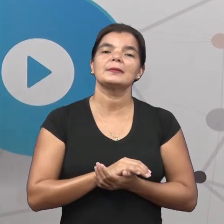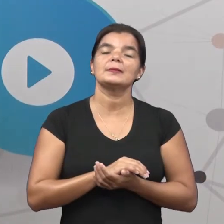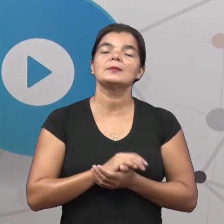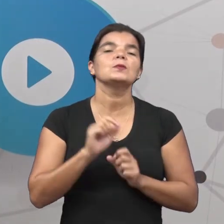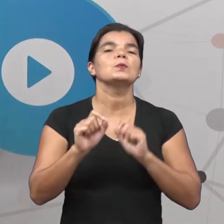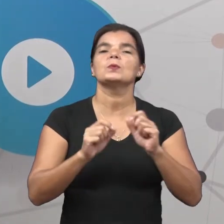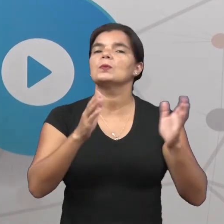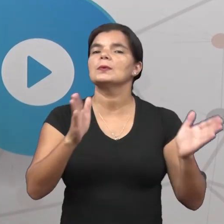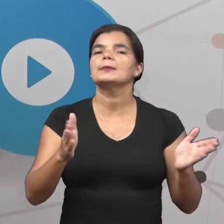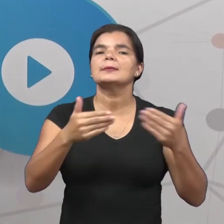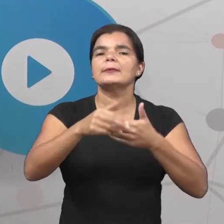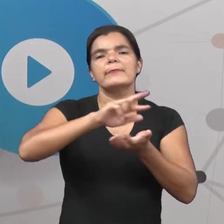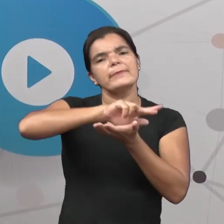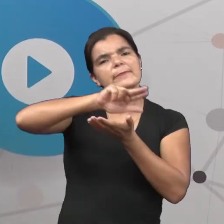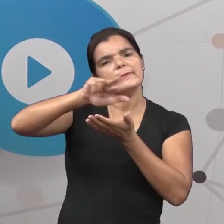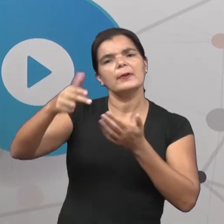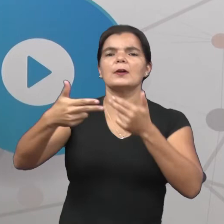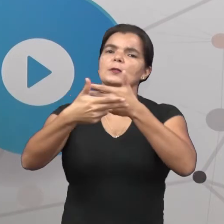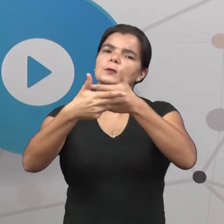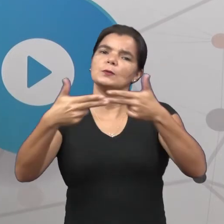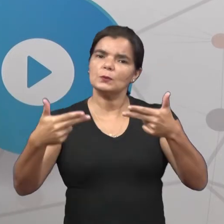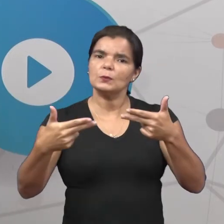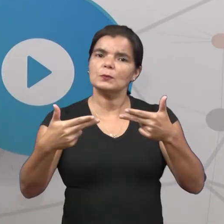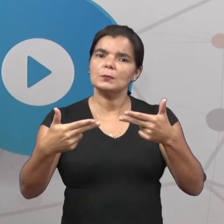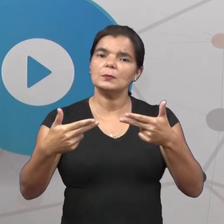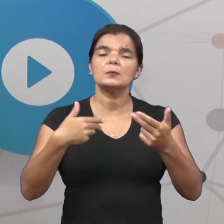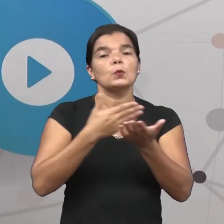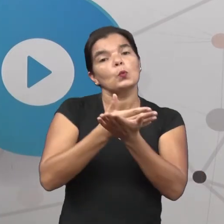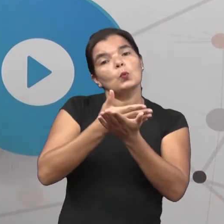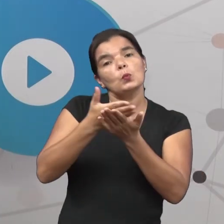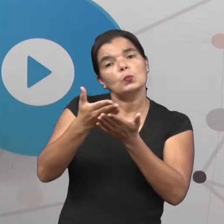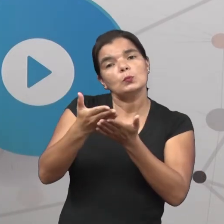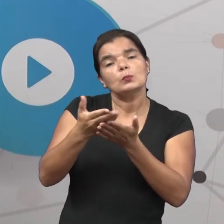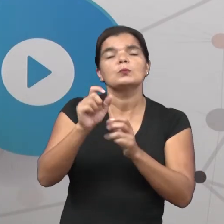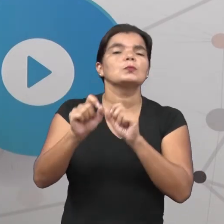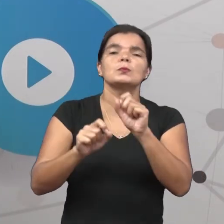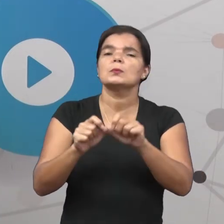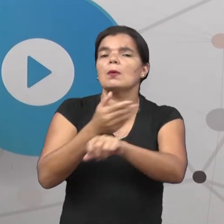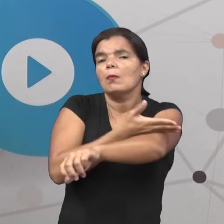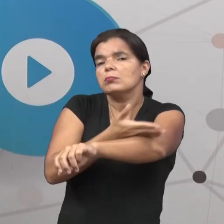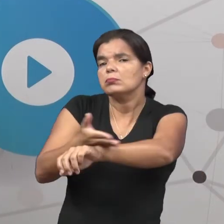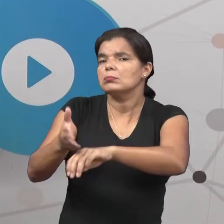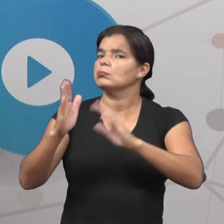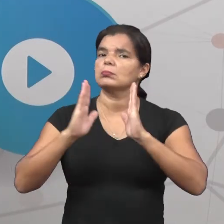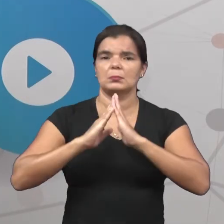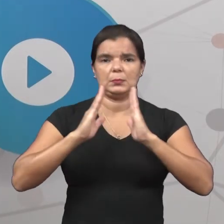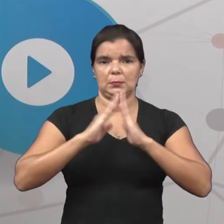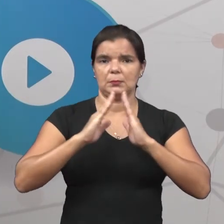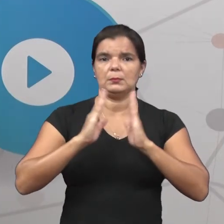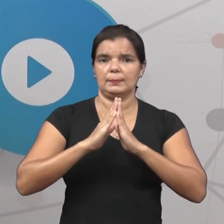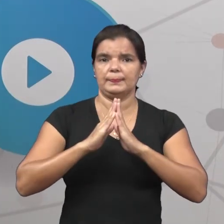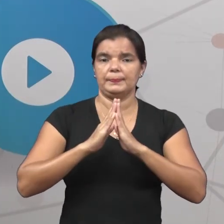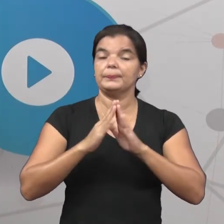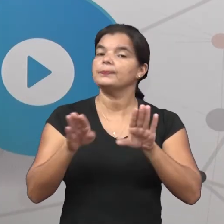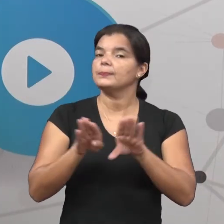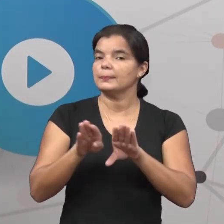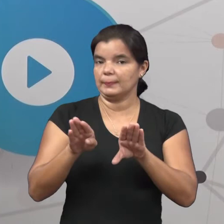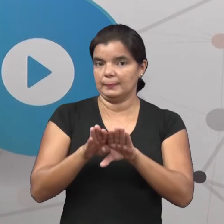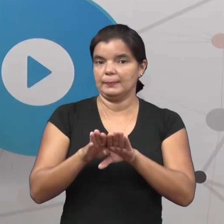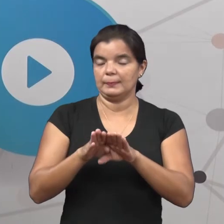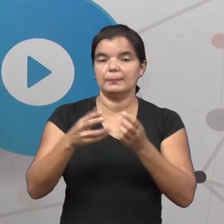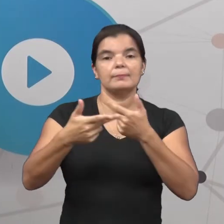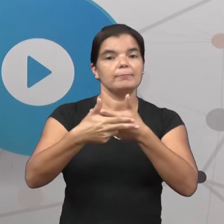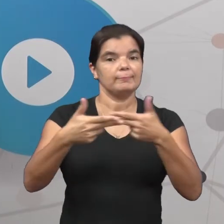traz vários objetos que a gente costuma ter em casa. E além desses objetos,